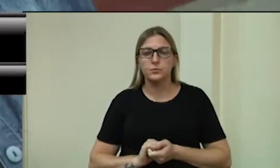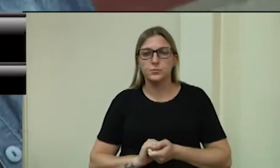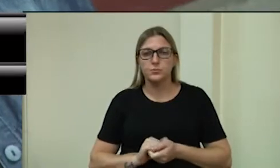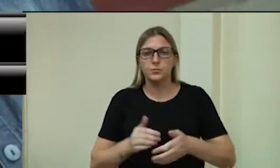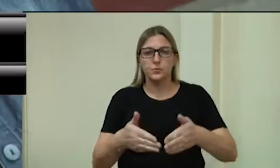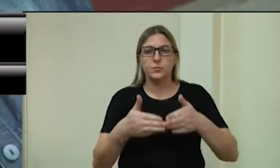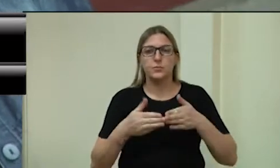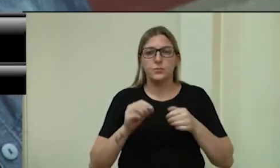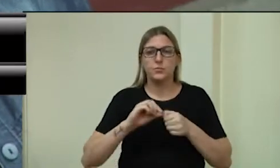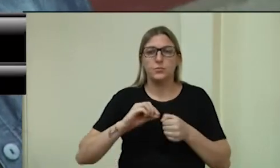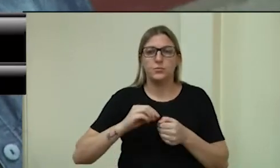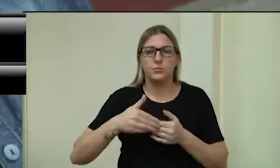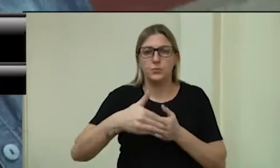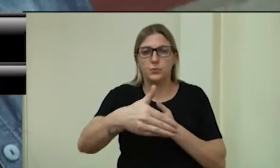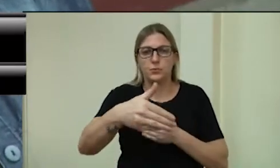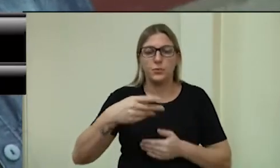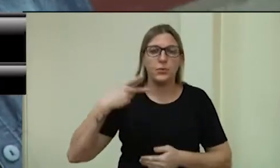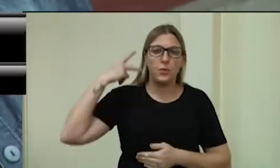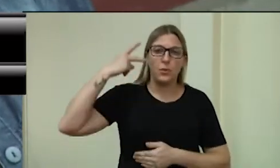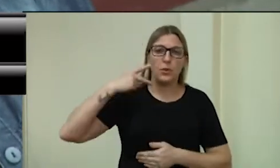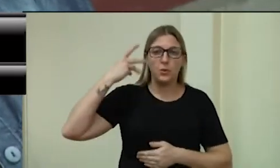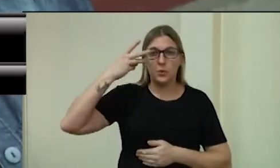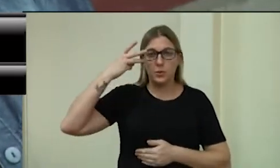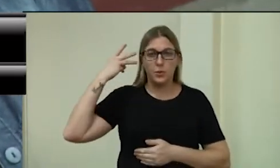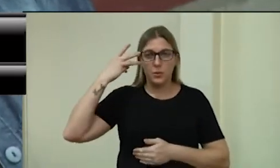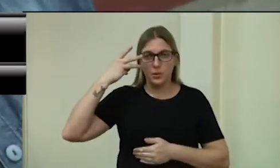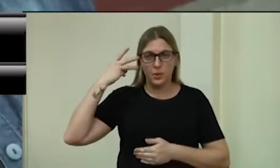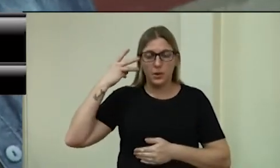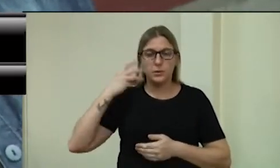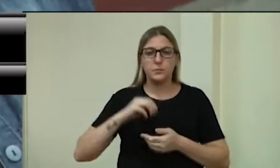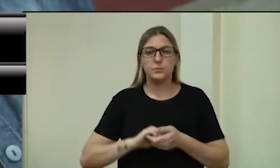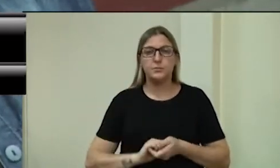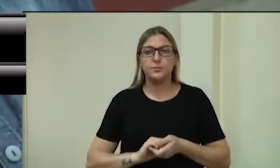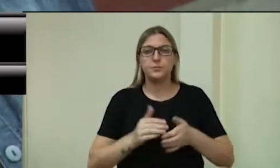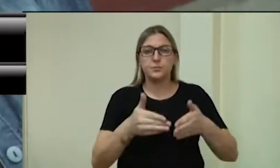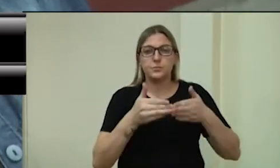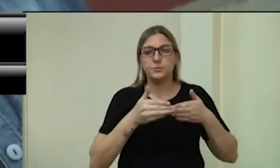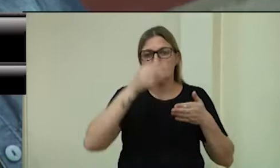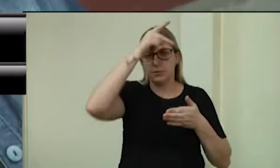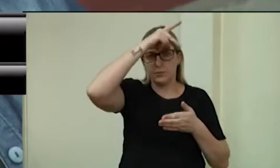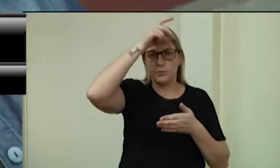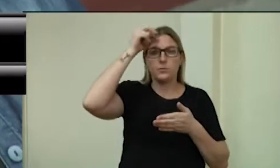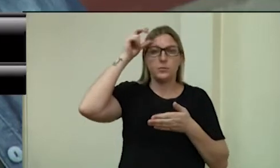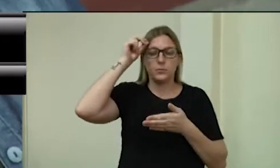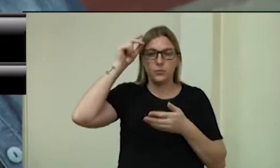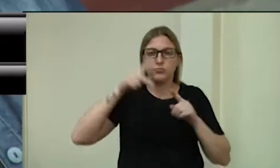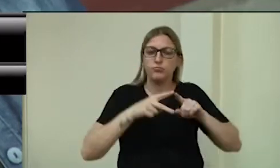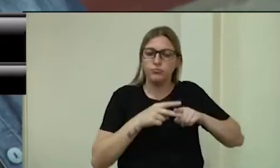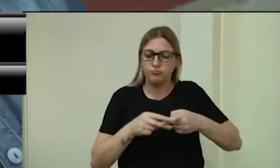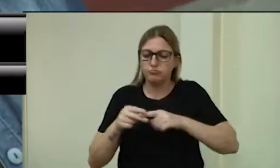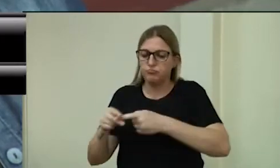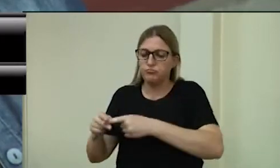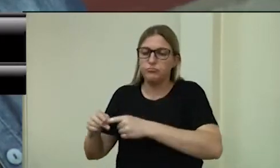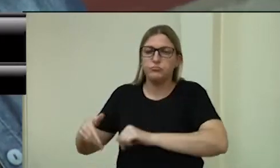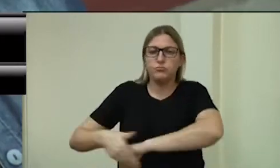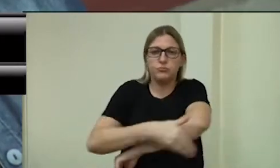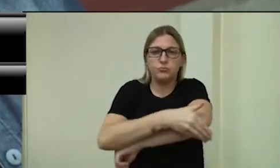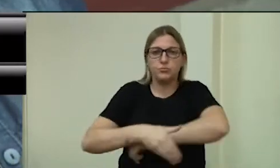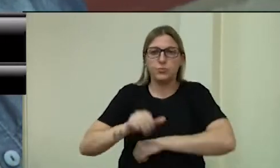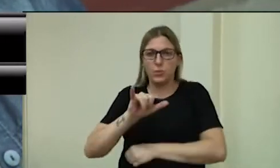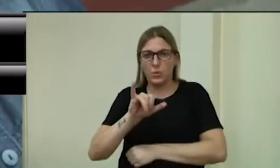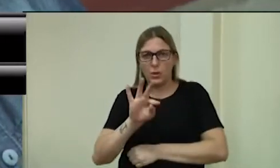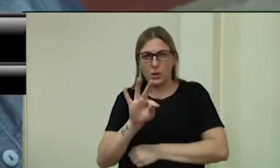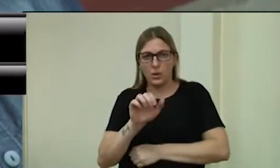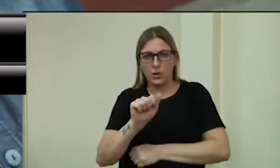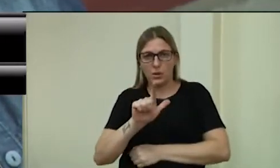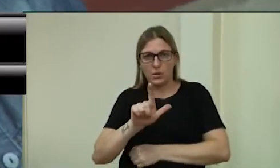Pedido de providências do vereador Wallace Soares. Solicita aos órgãos competentes manutenção na rua Italvino Geretom,